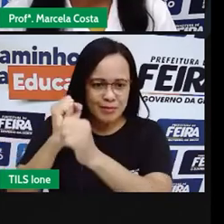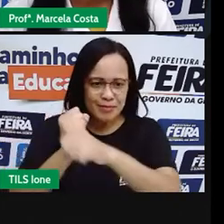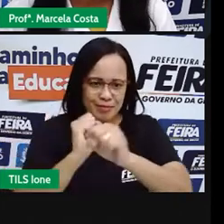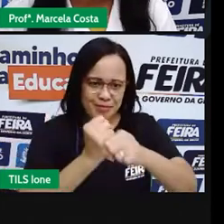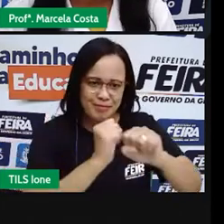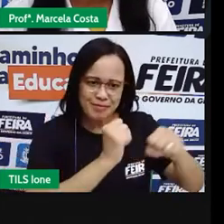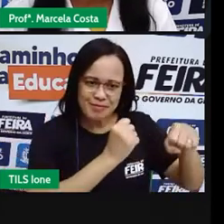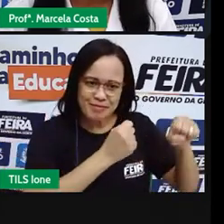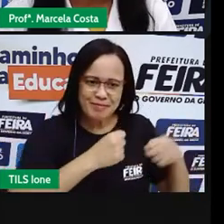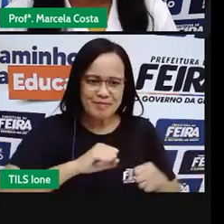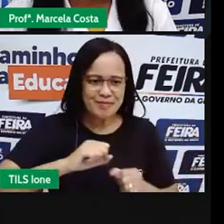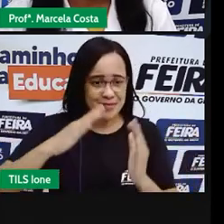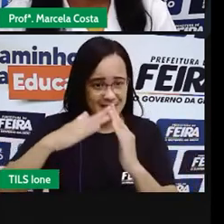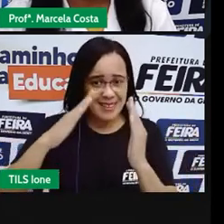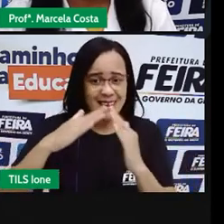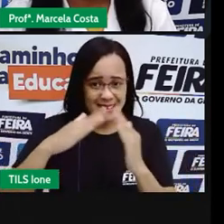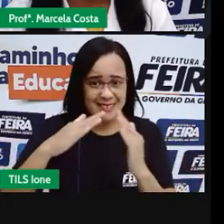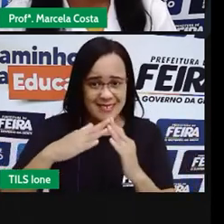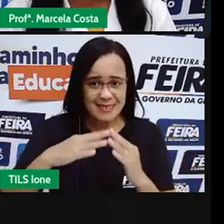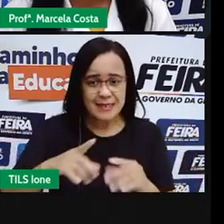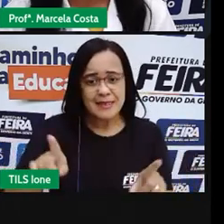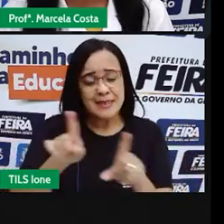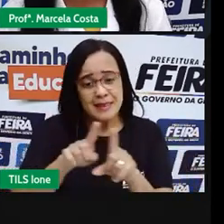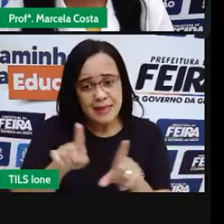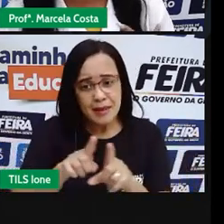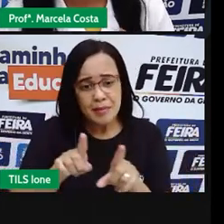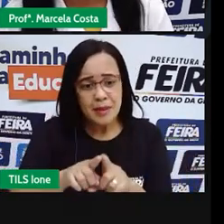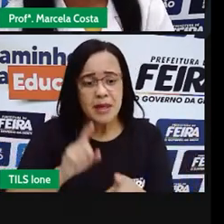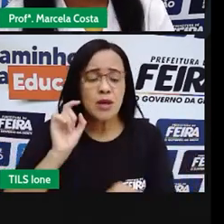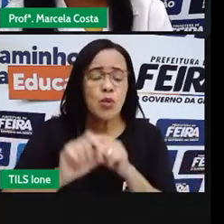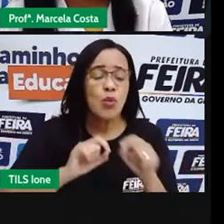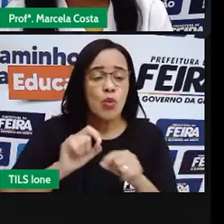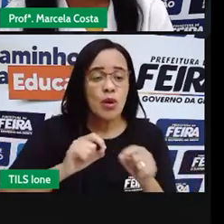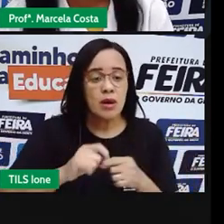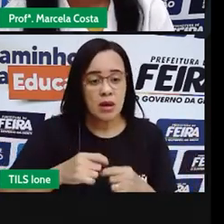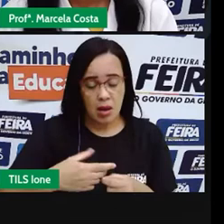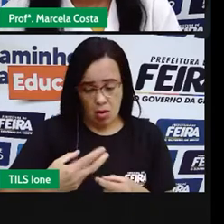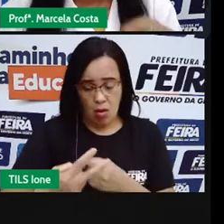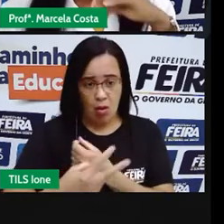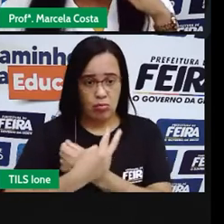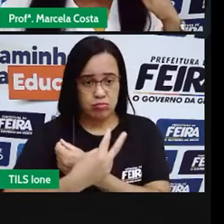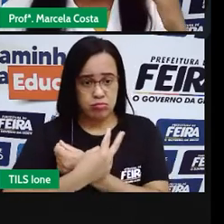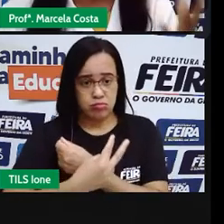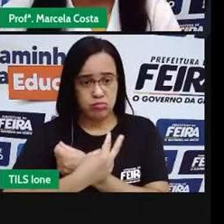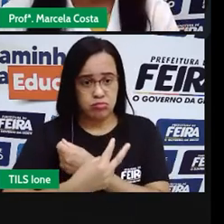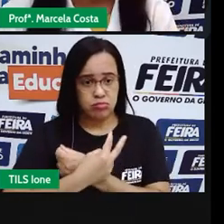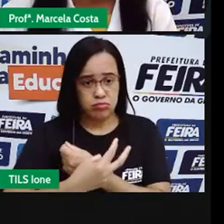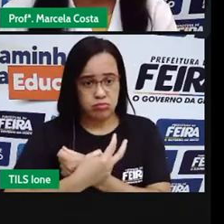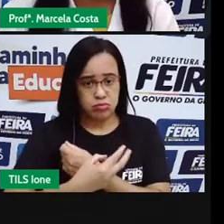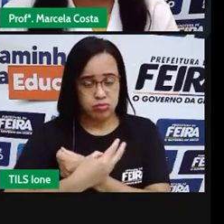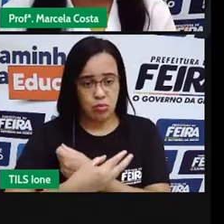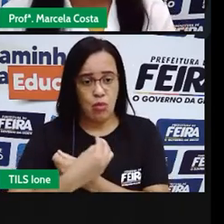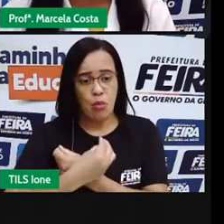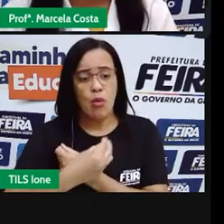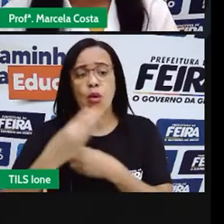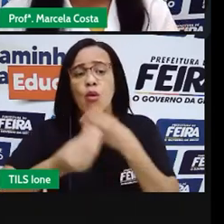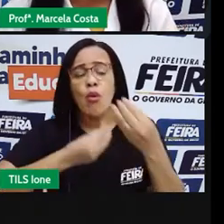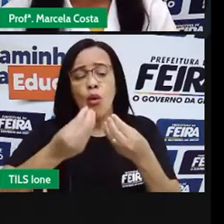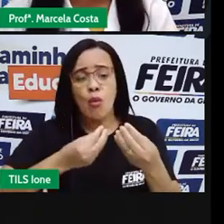e também cuidando das frejeinhas. tomando um banho, tomando um bicho.